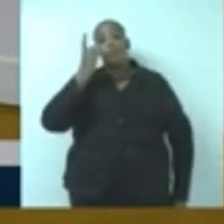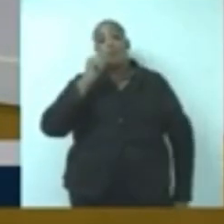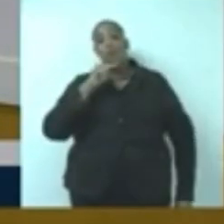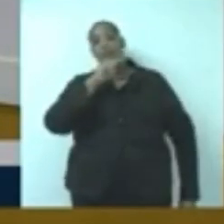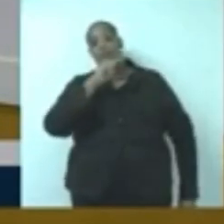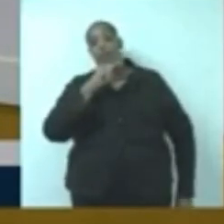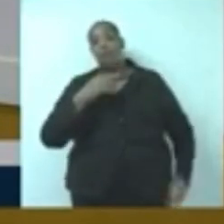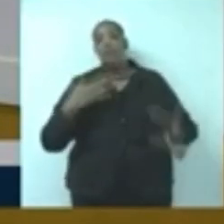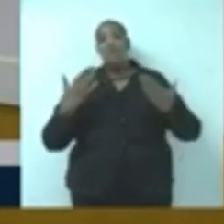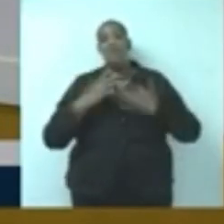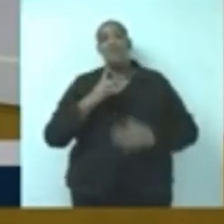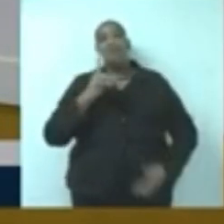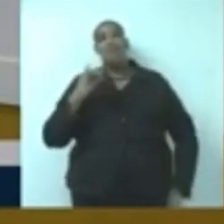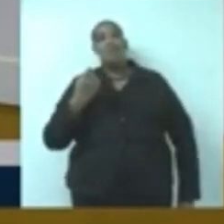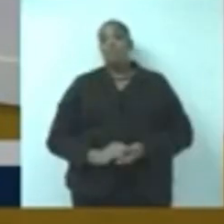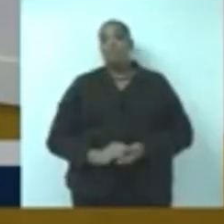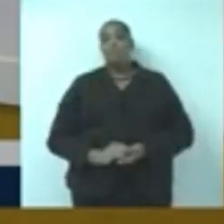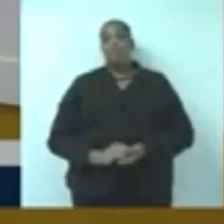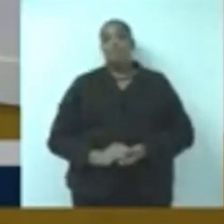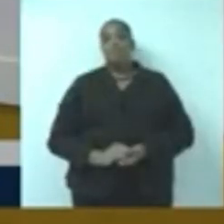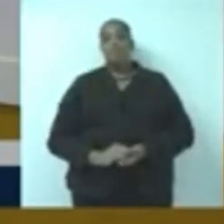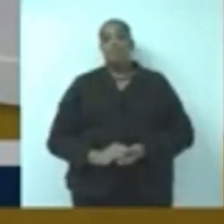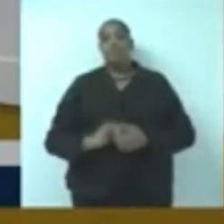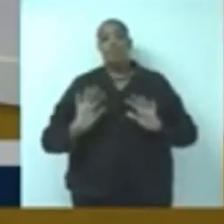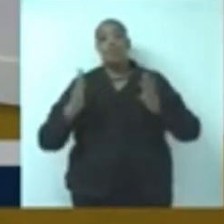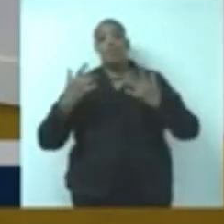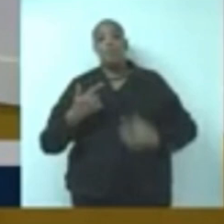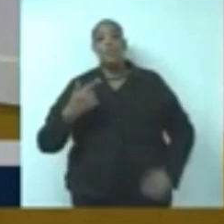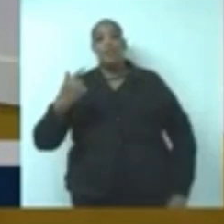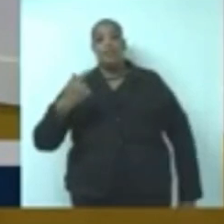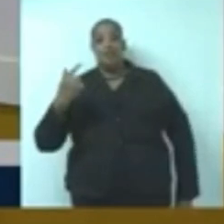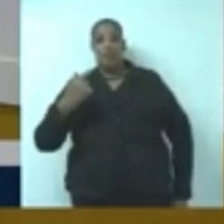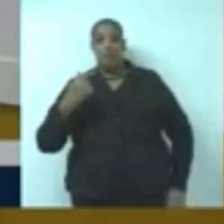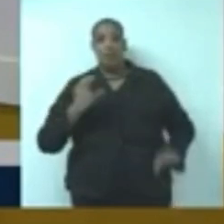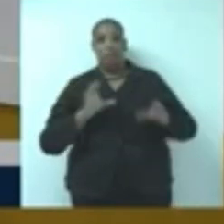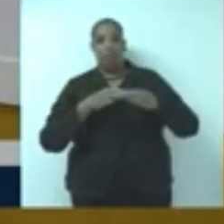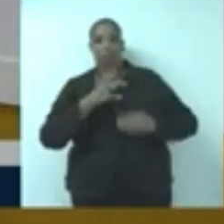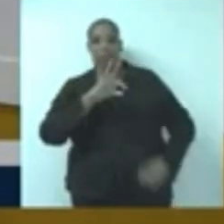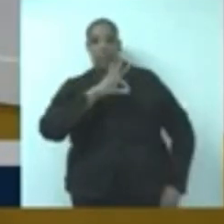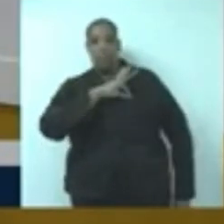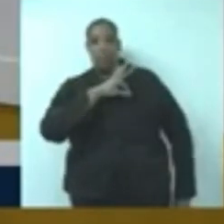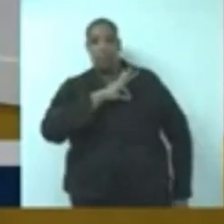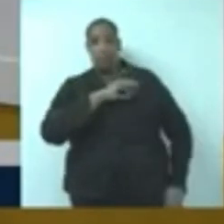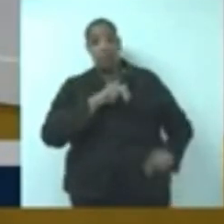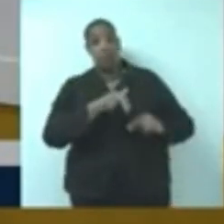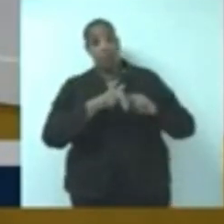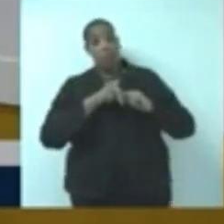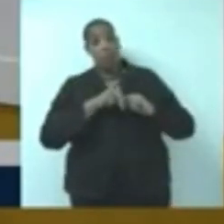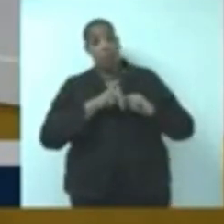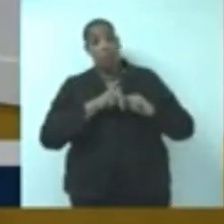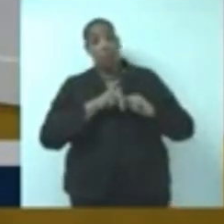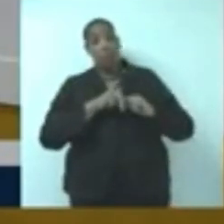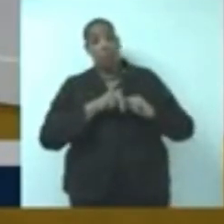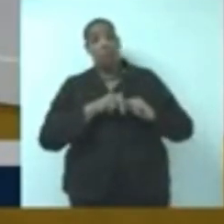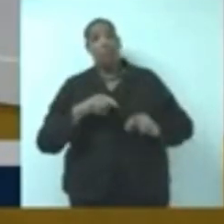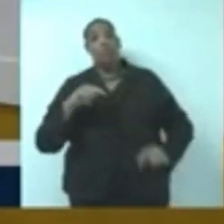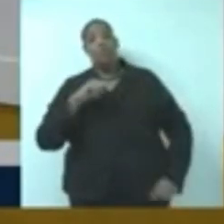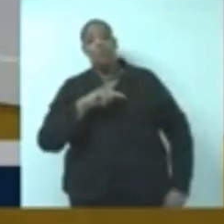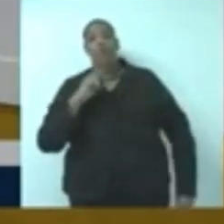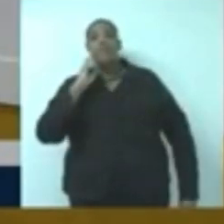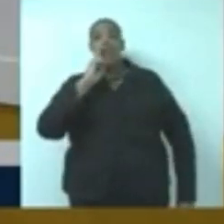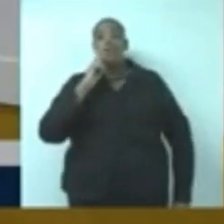sexta-feira, no evento do sétimo batalhão, e, através do mandato do vereador Glauco Pobel,